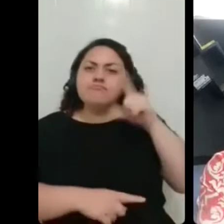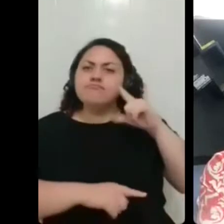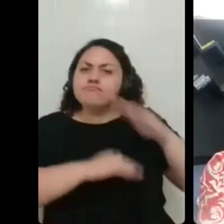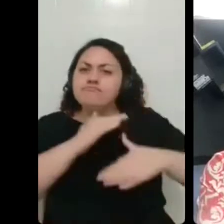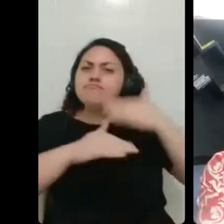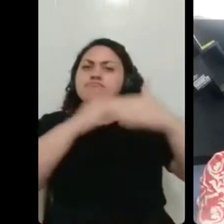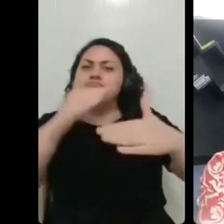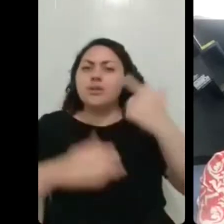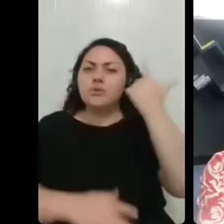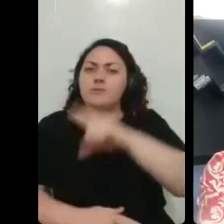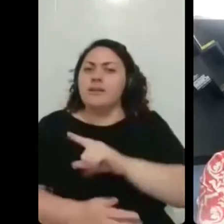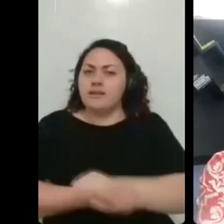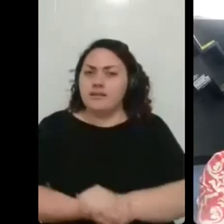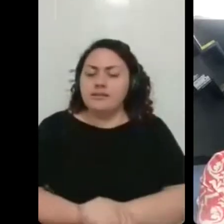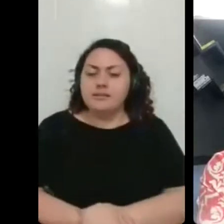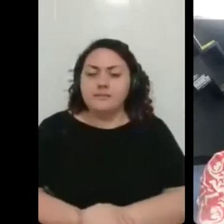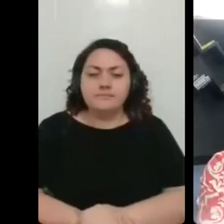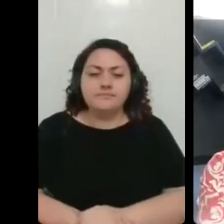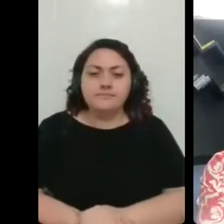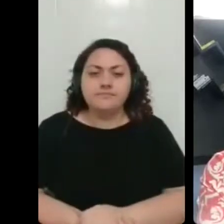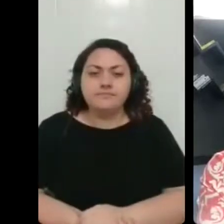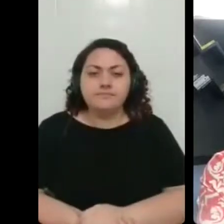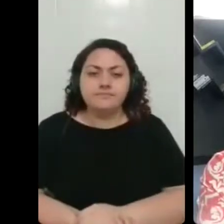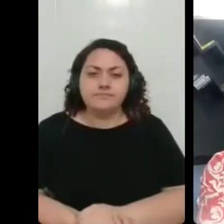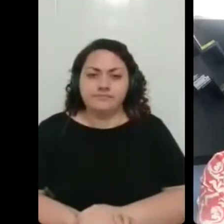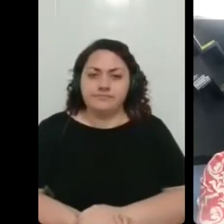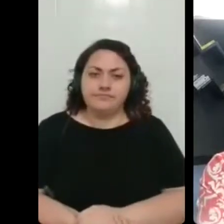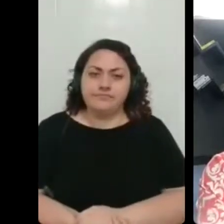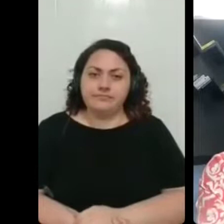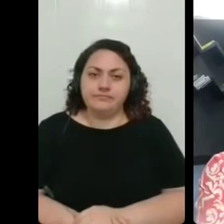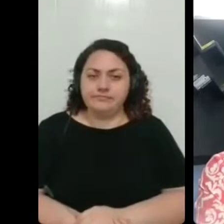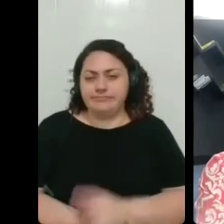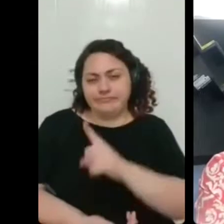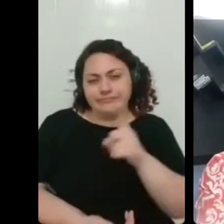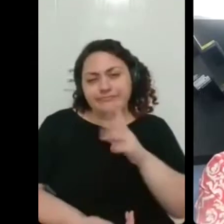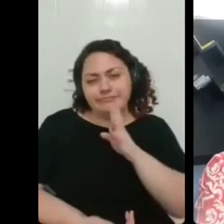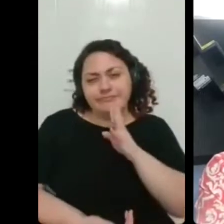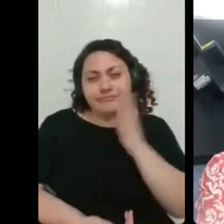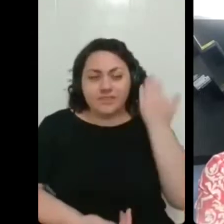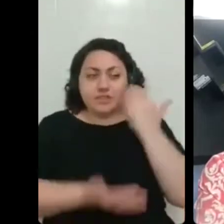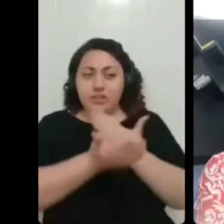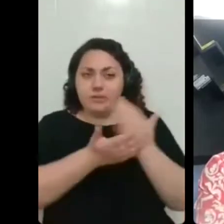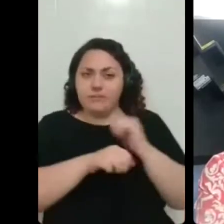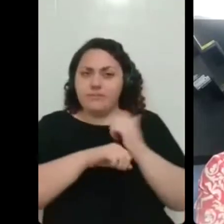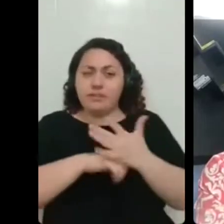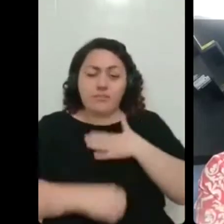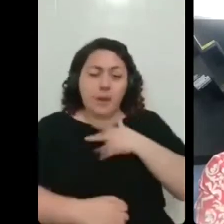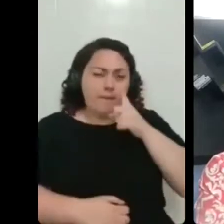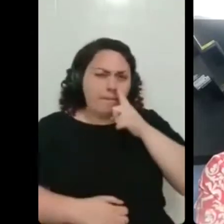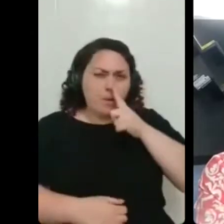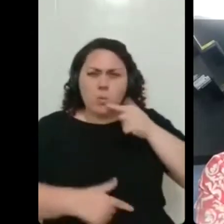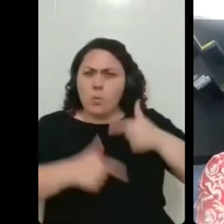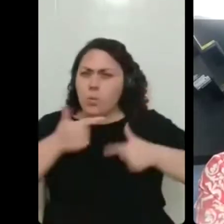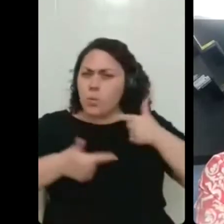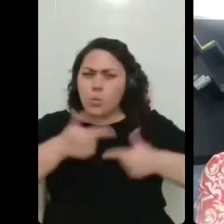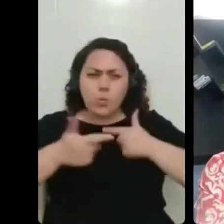porque como eu quem nos conhece sabe no início da pandemia ela estava super ativa muito ativa ela fazia